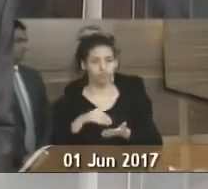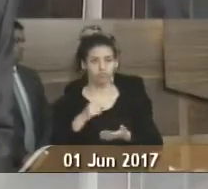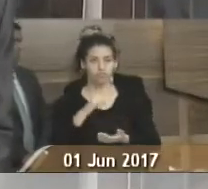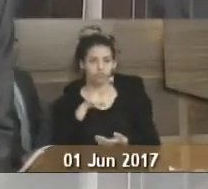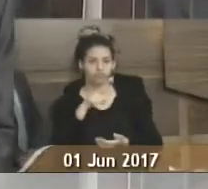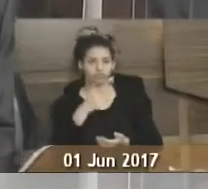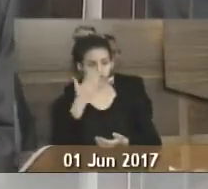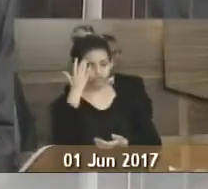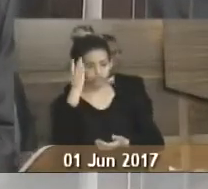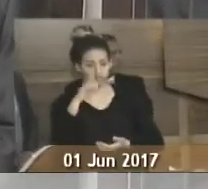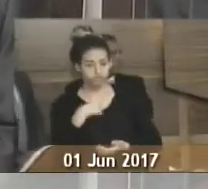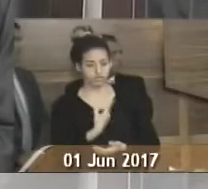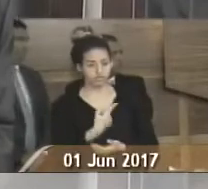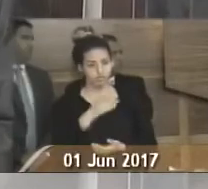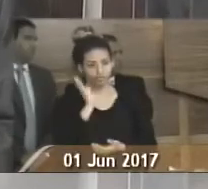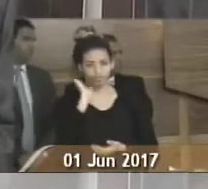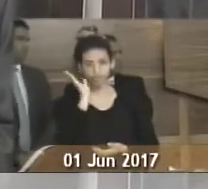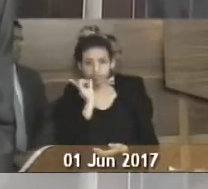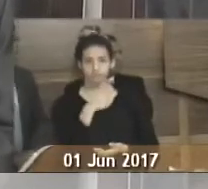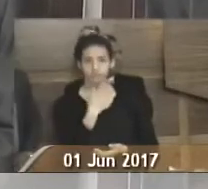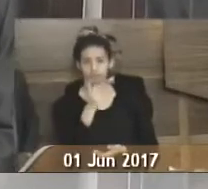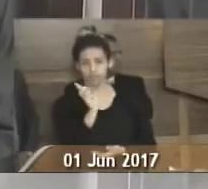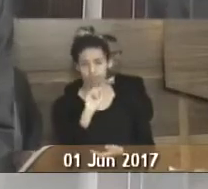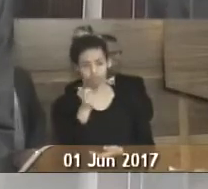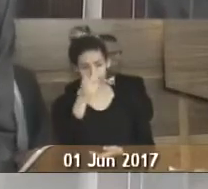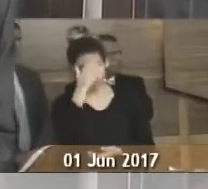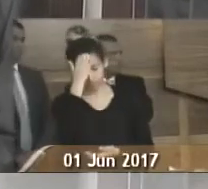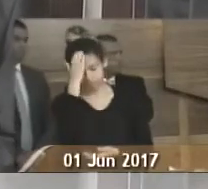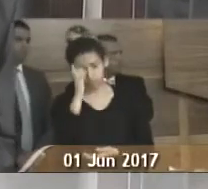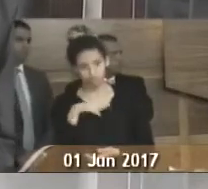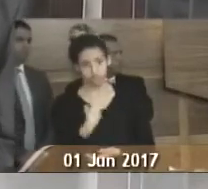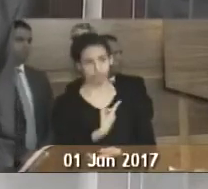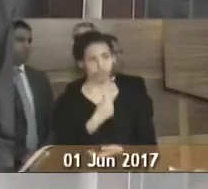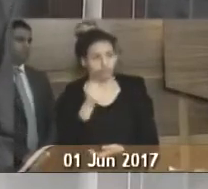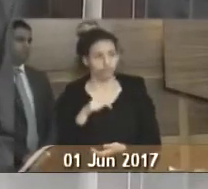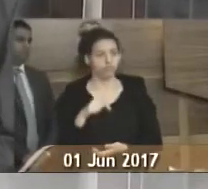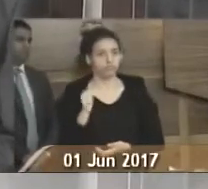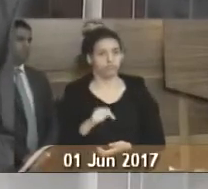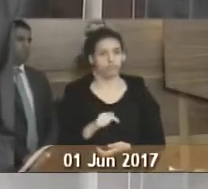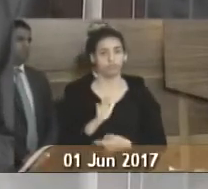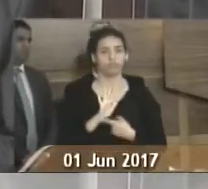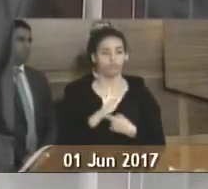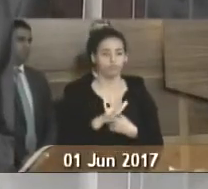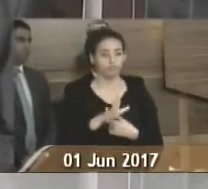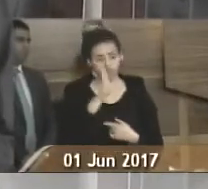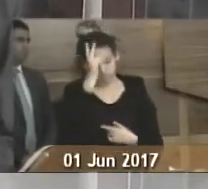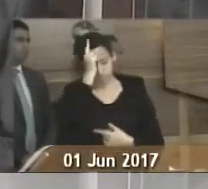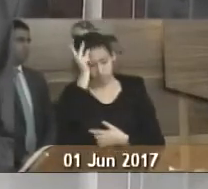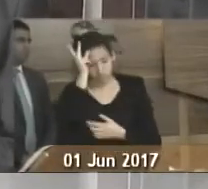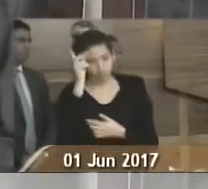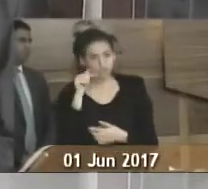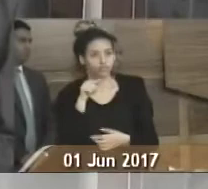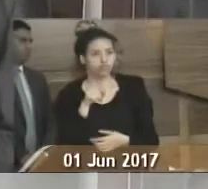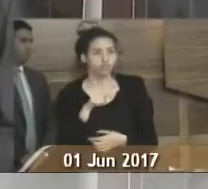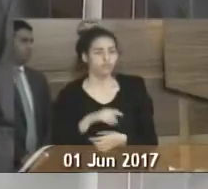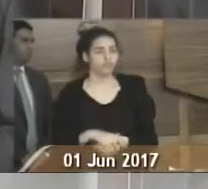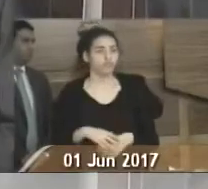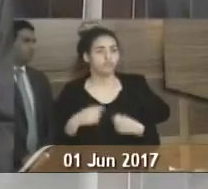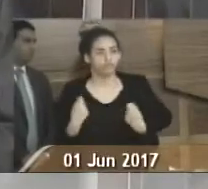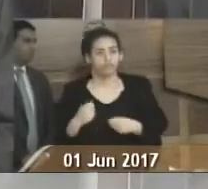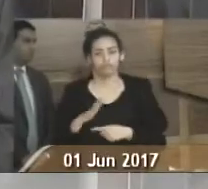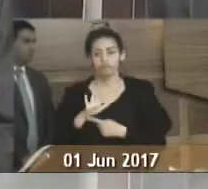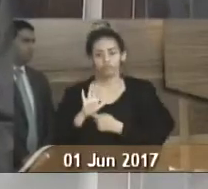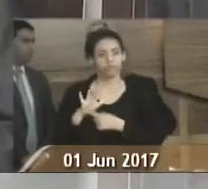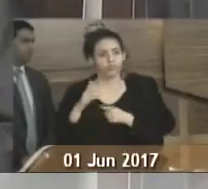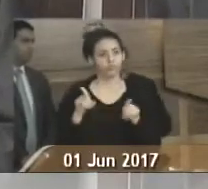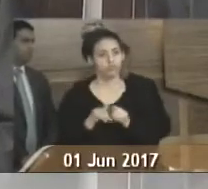acha que a gente é boneco aqui, nós não somos, não. Nós estamos aqui para ajudar o município. Agora, vocês têm que